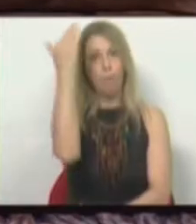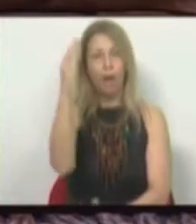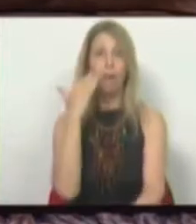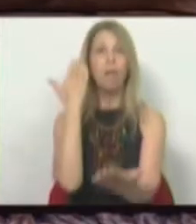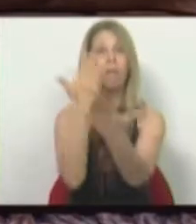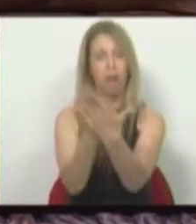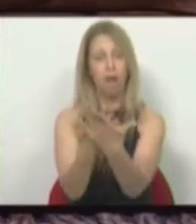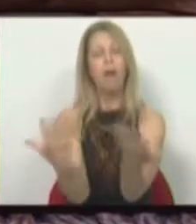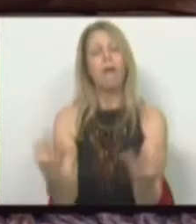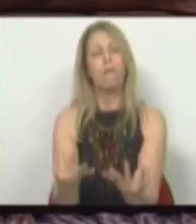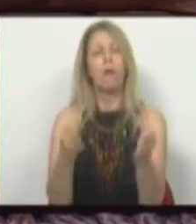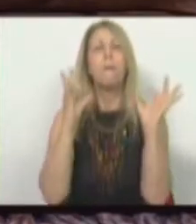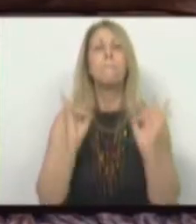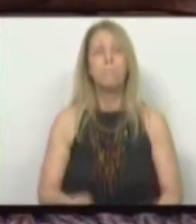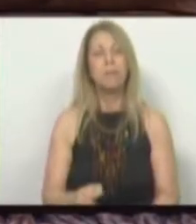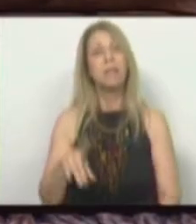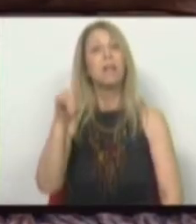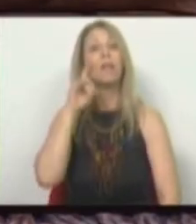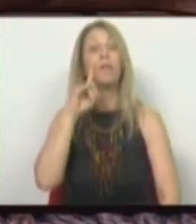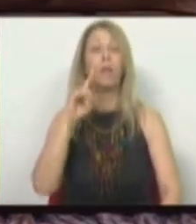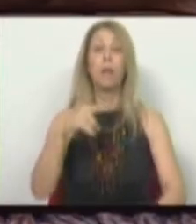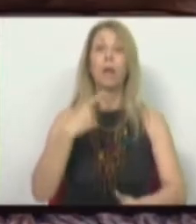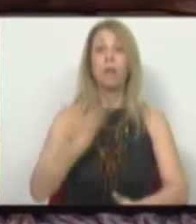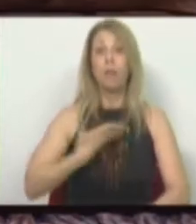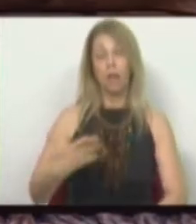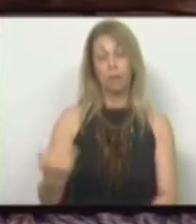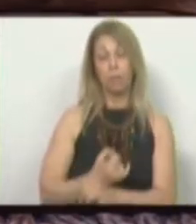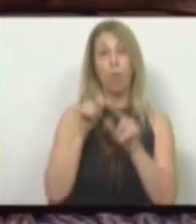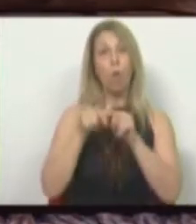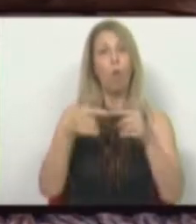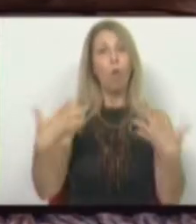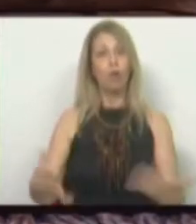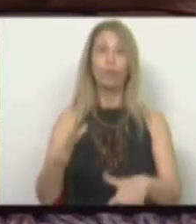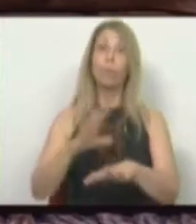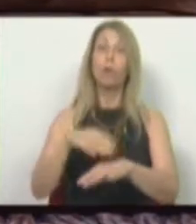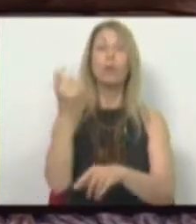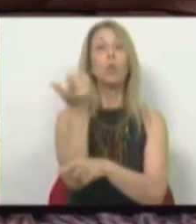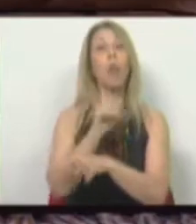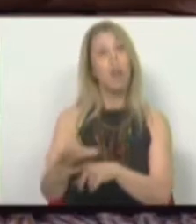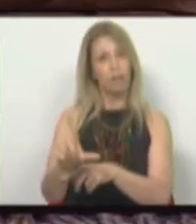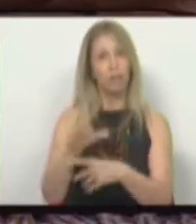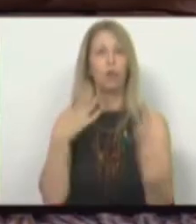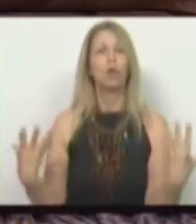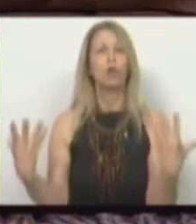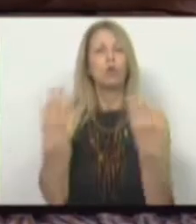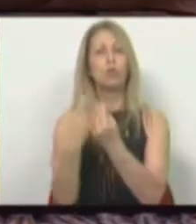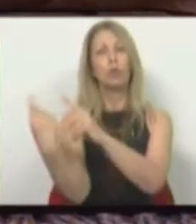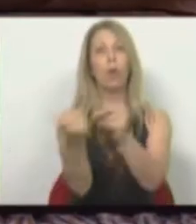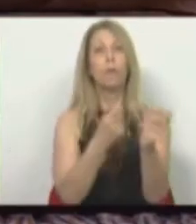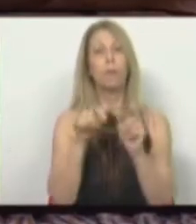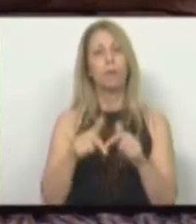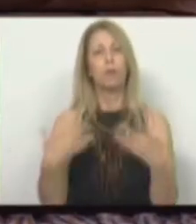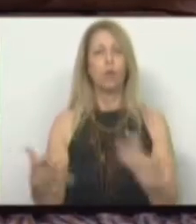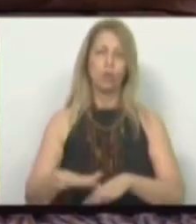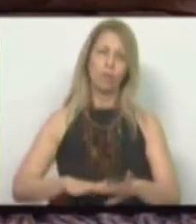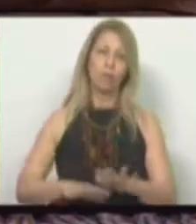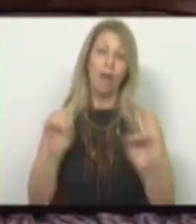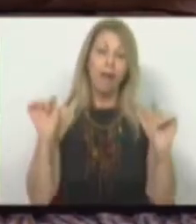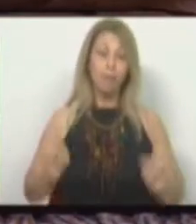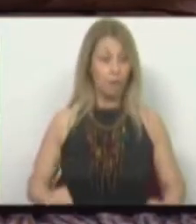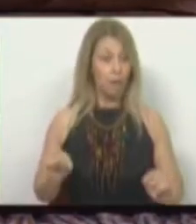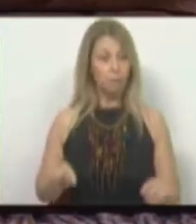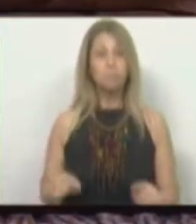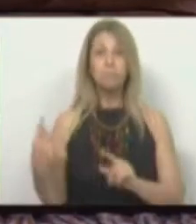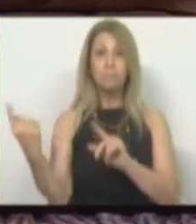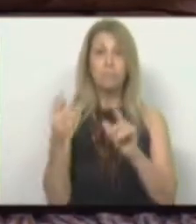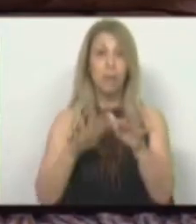direitos dos trabalhadores de hoje e é nesse sentido que o LIVRE se junta ao debate que hoje fazemos aqui nesta